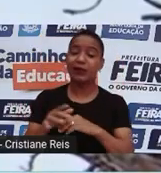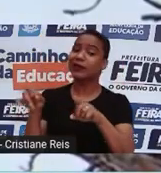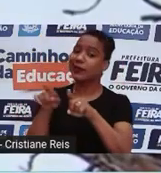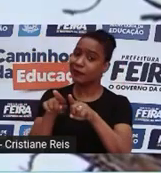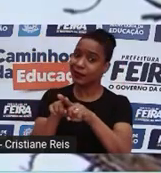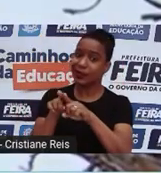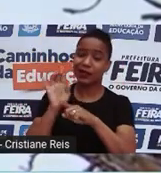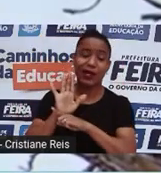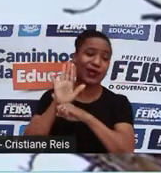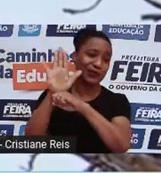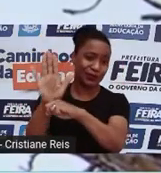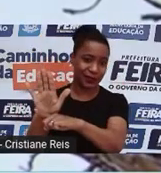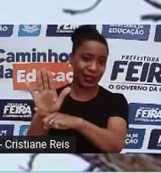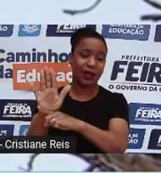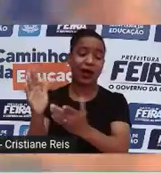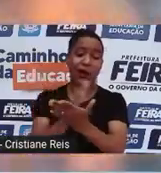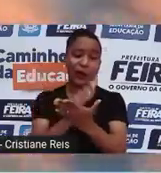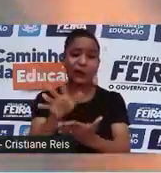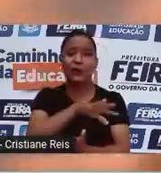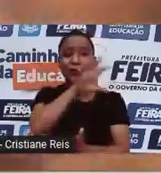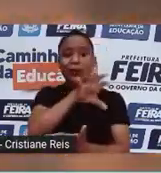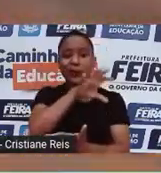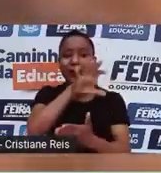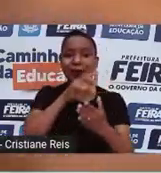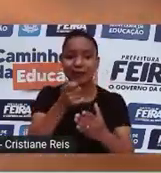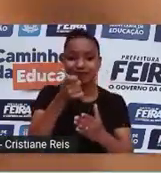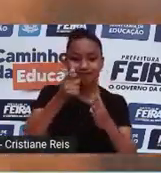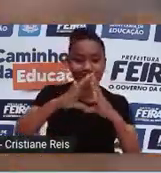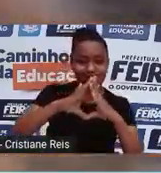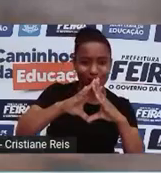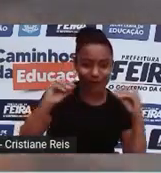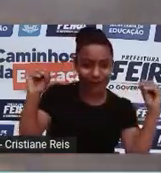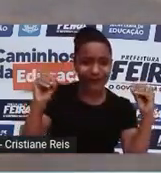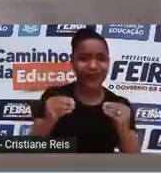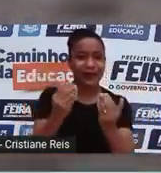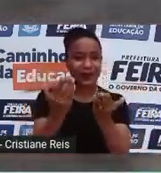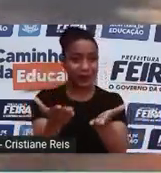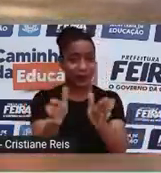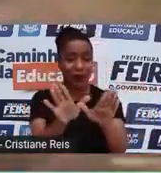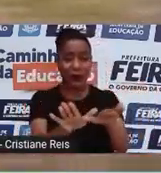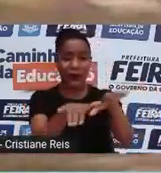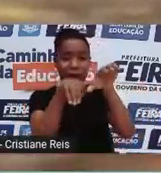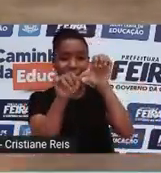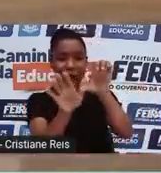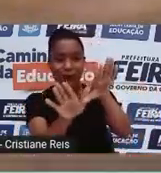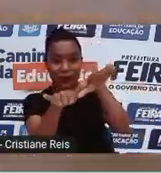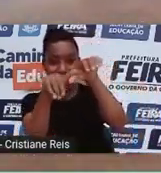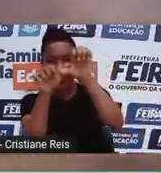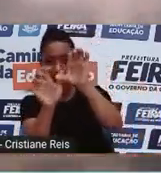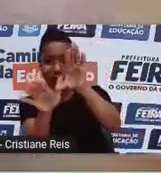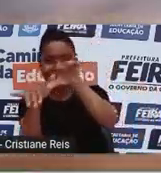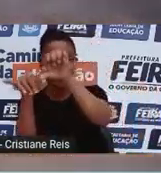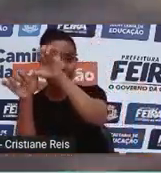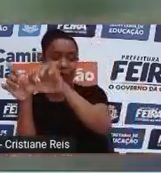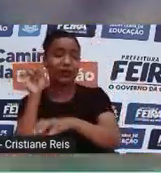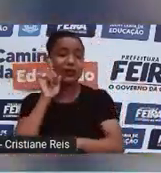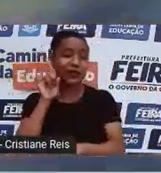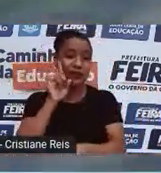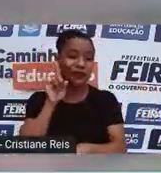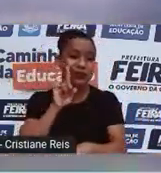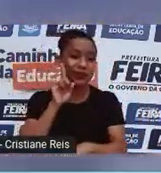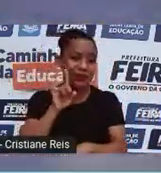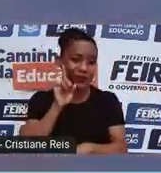têm material genético guardado, como o condor da Califórnia. Sobraram tão poucos que todos são parentes